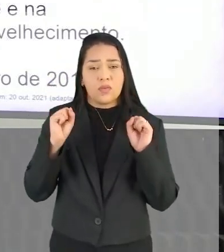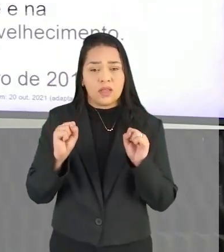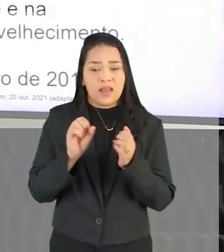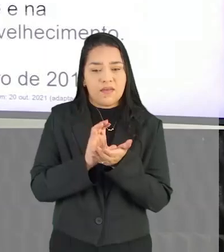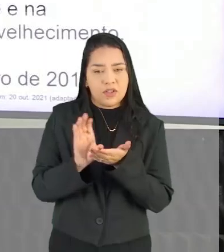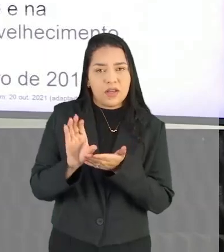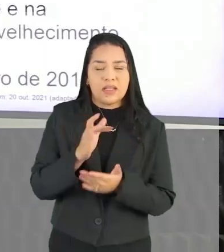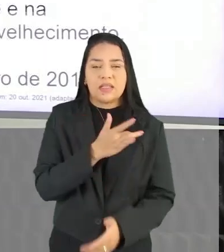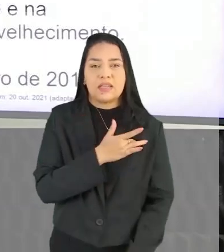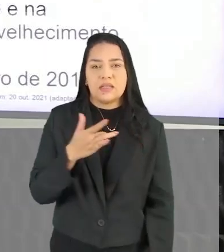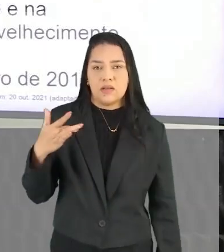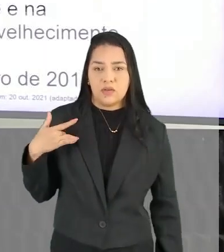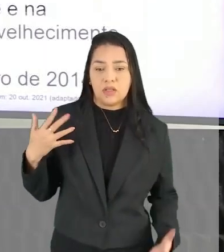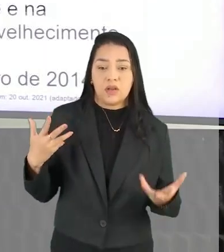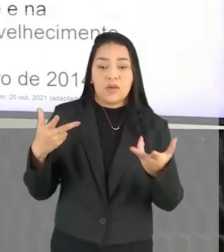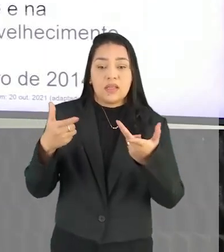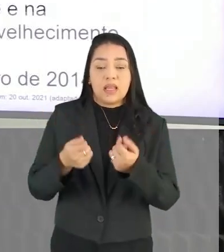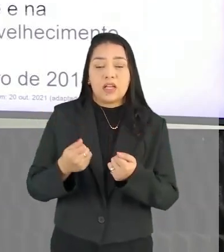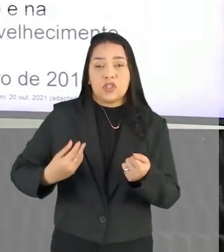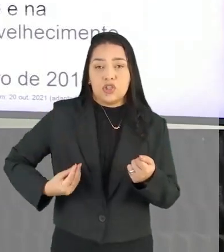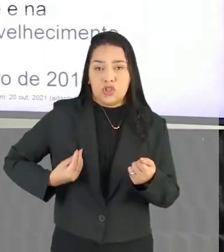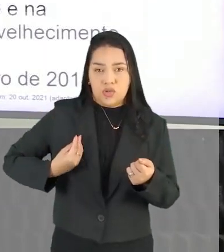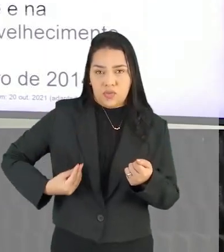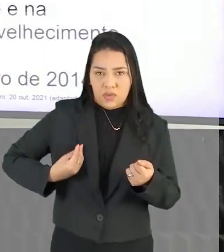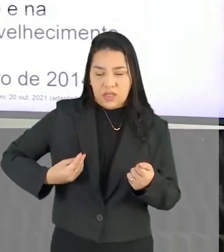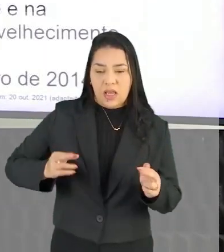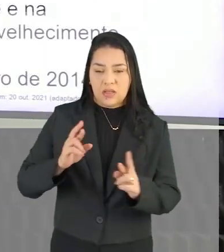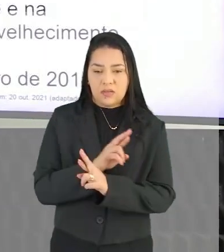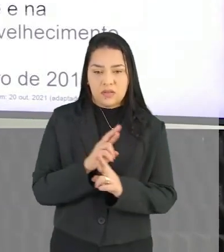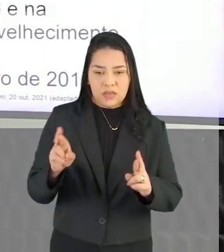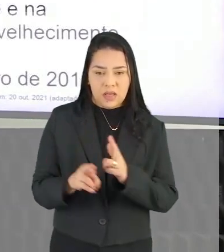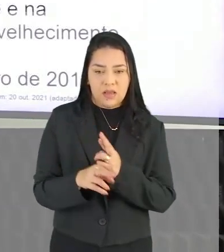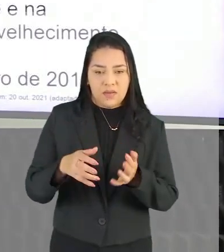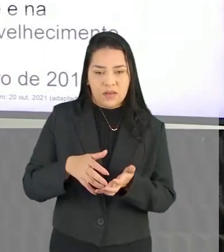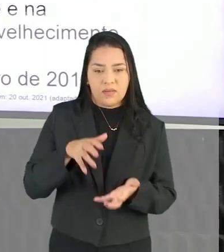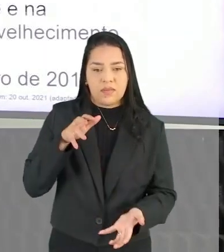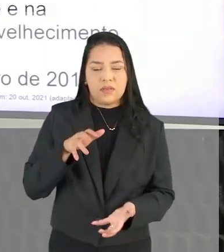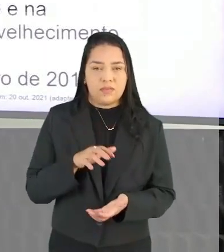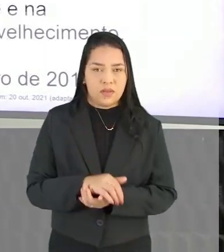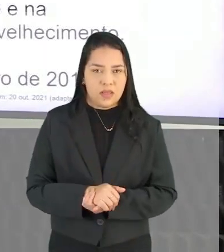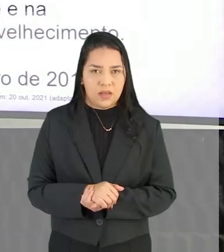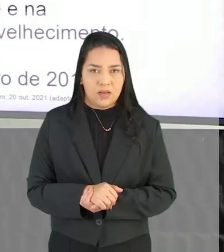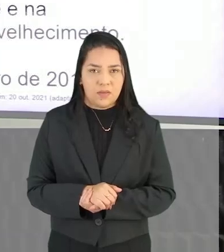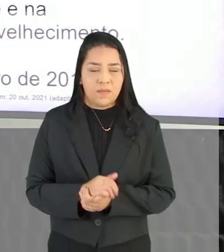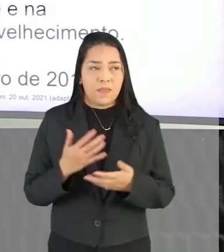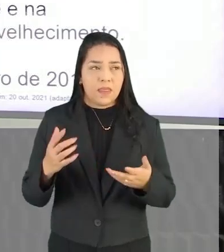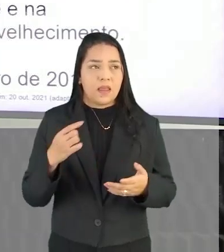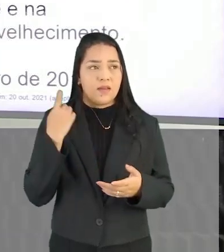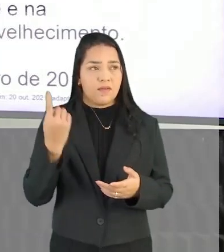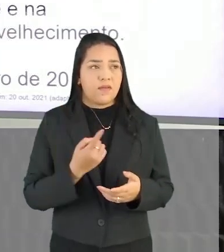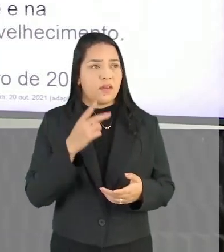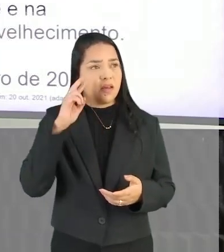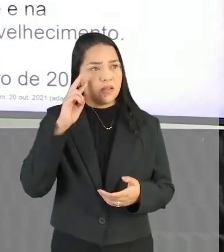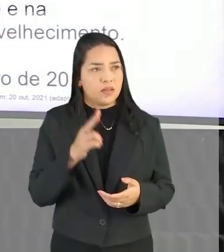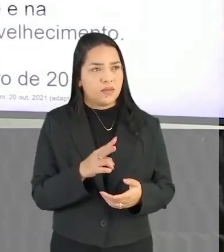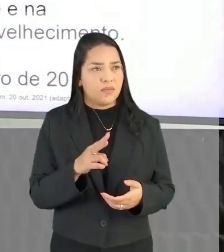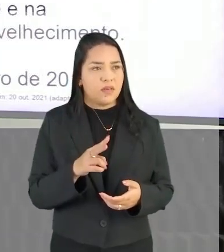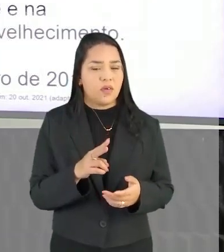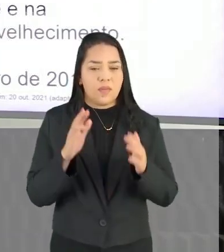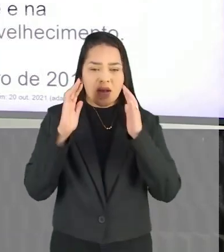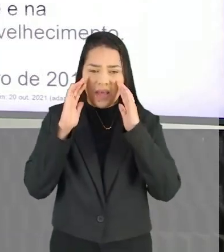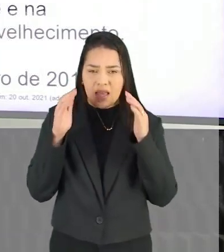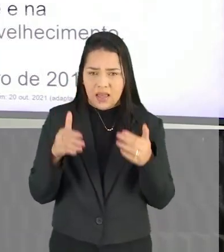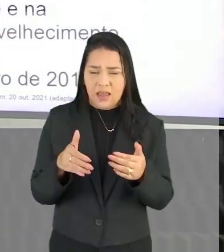investimento Na saúde E na qualidade de vida Associada ao envelhecimento E aí a gente coloca Até uma